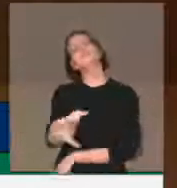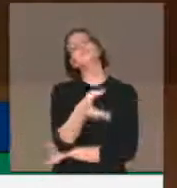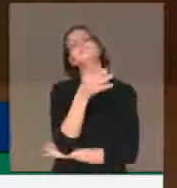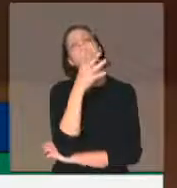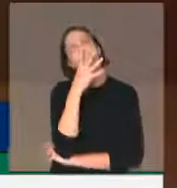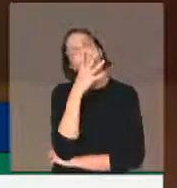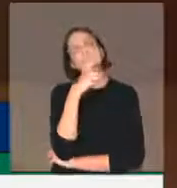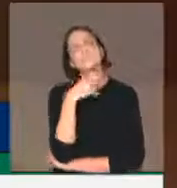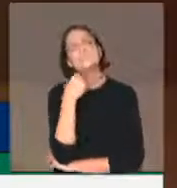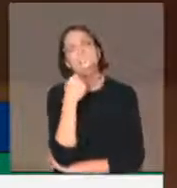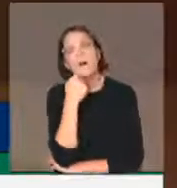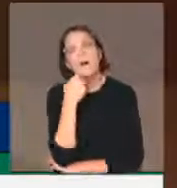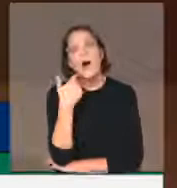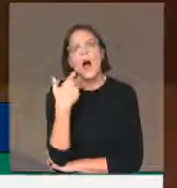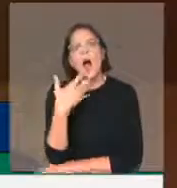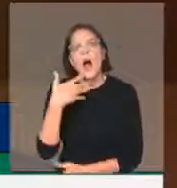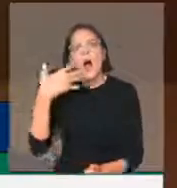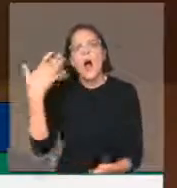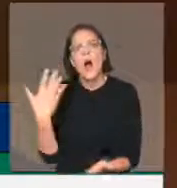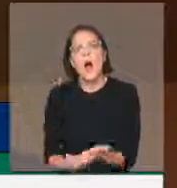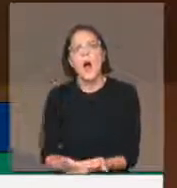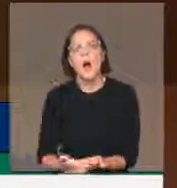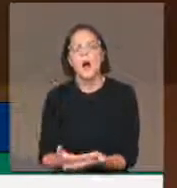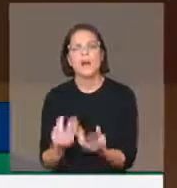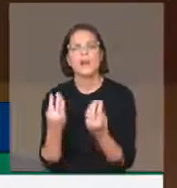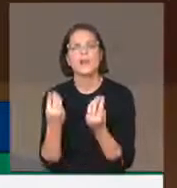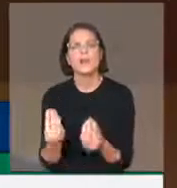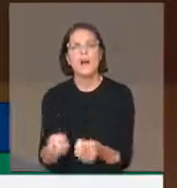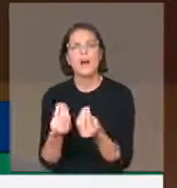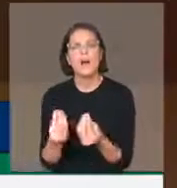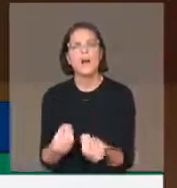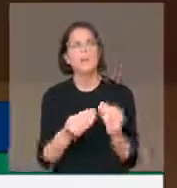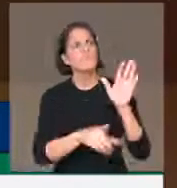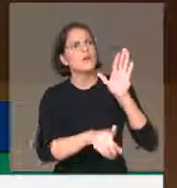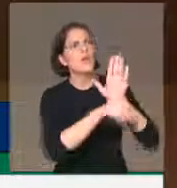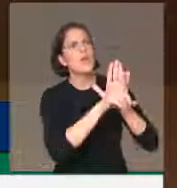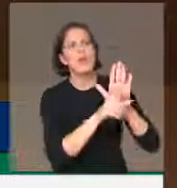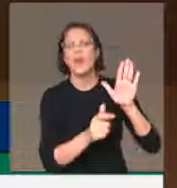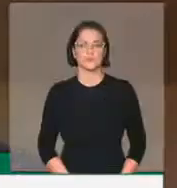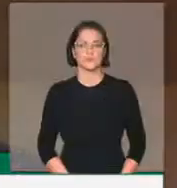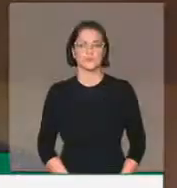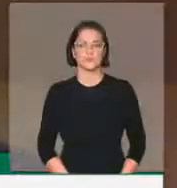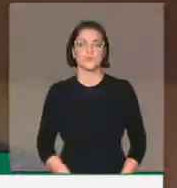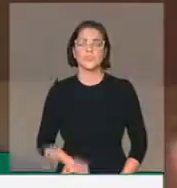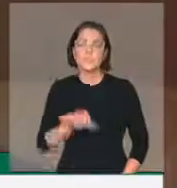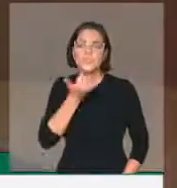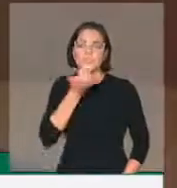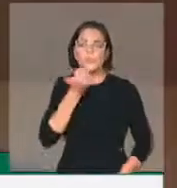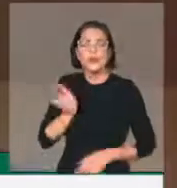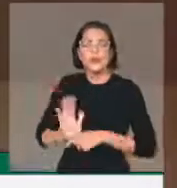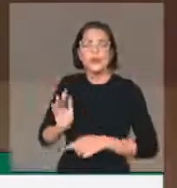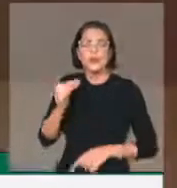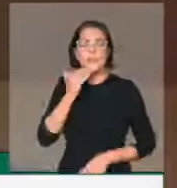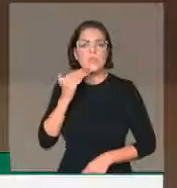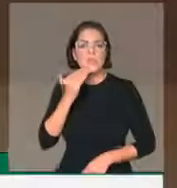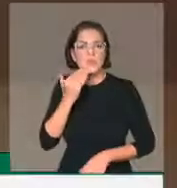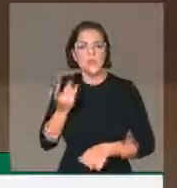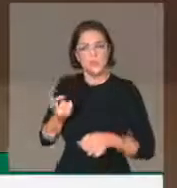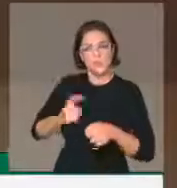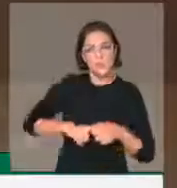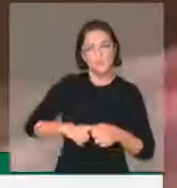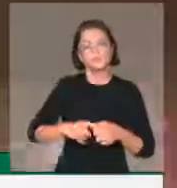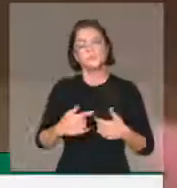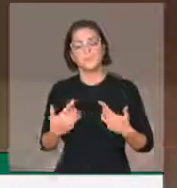que o acordado vai valer acima de toda a lei e de todo o julgador. E falhou aqui o meu vídeo. Não desse jeito,